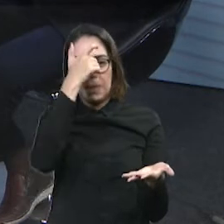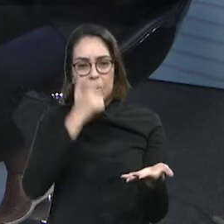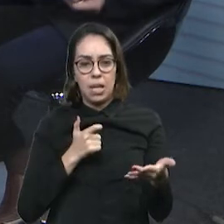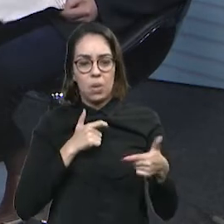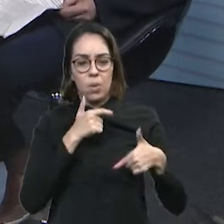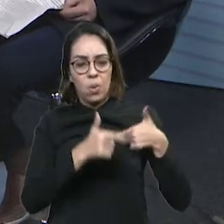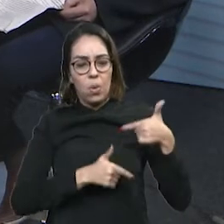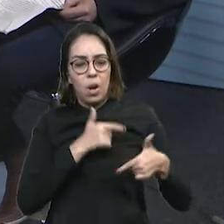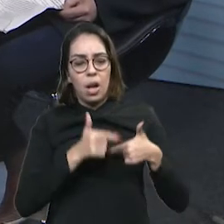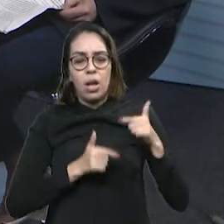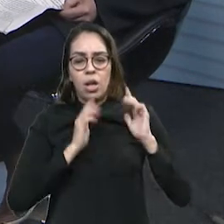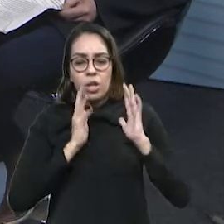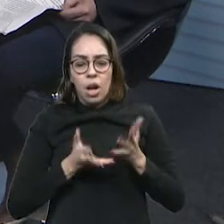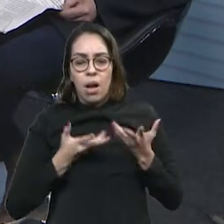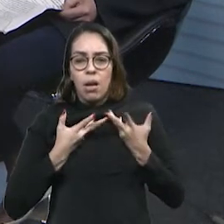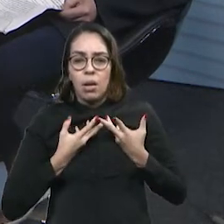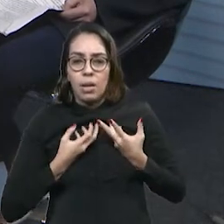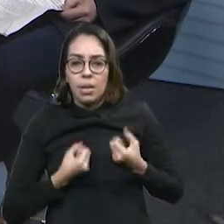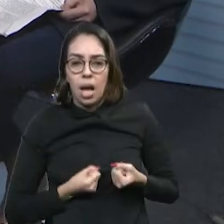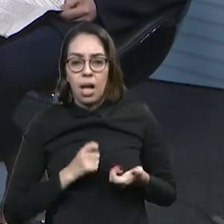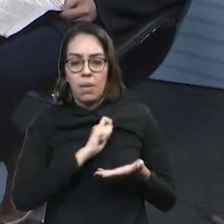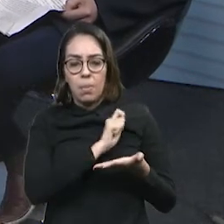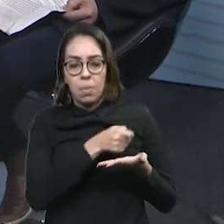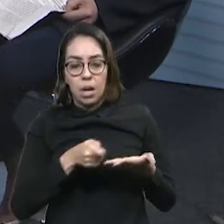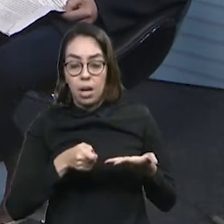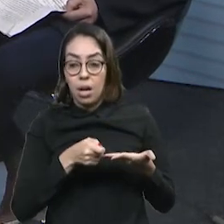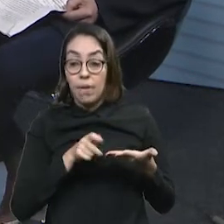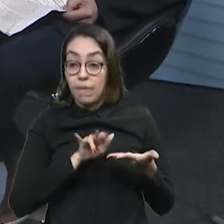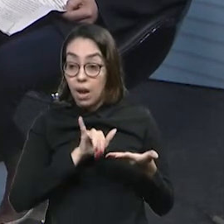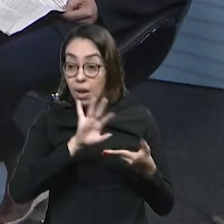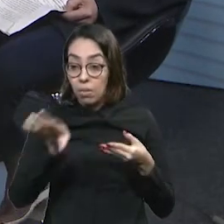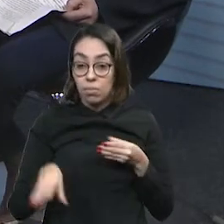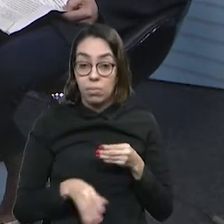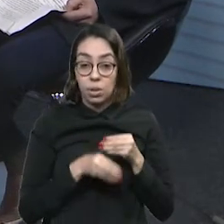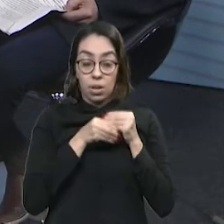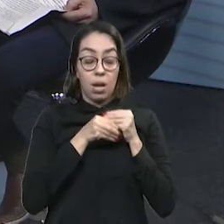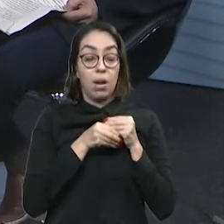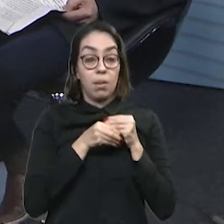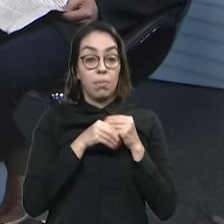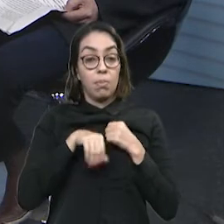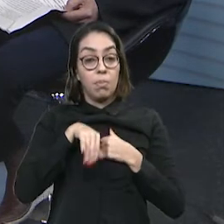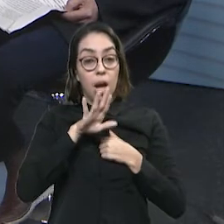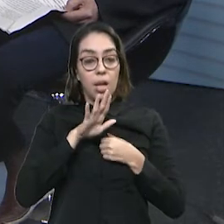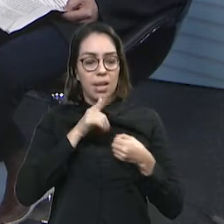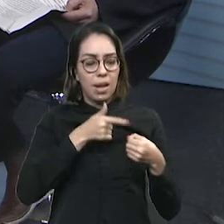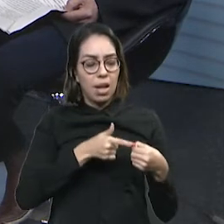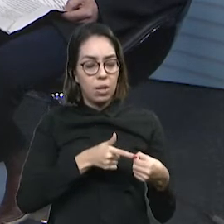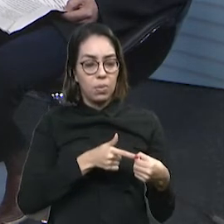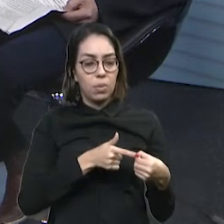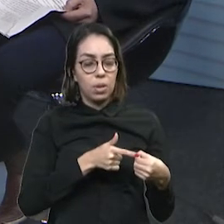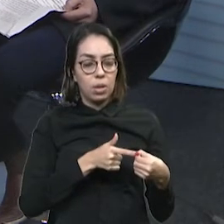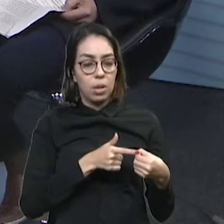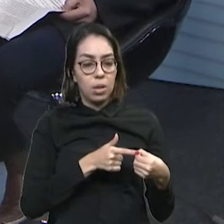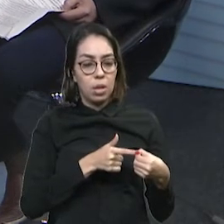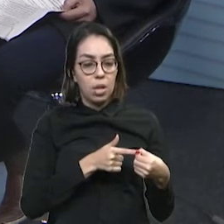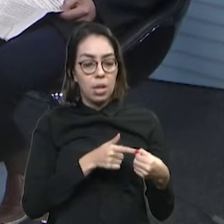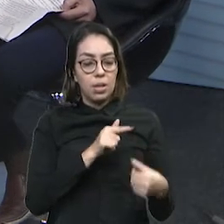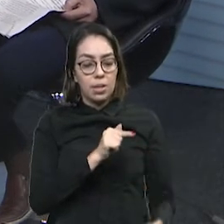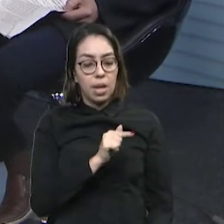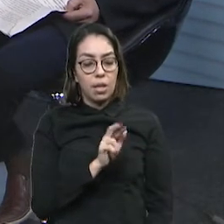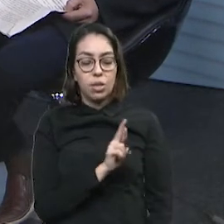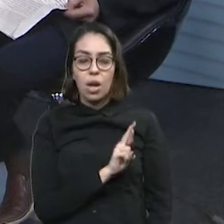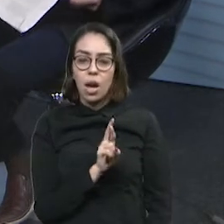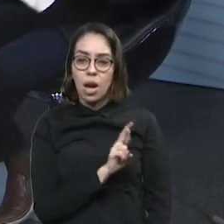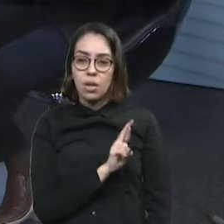é muito, né? É muito. A gasolina já é sete reais, e se você pagar em dinheiro,